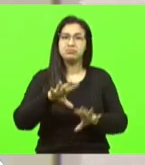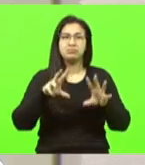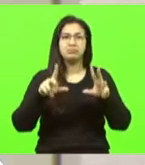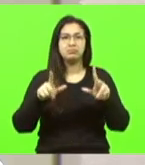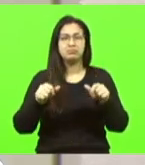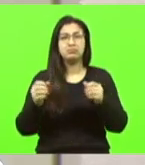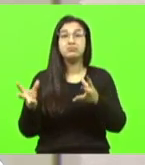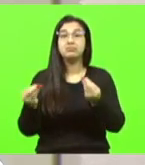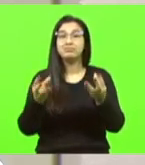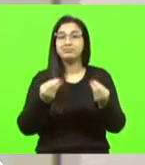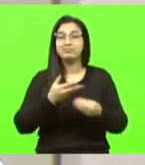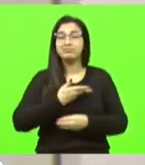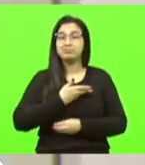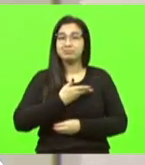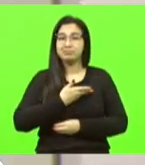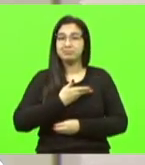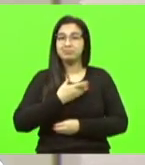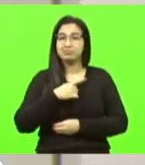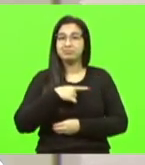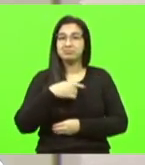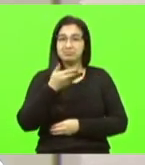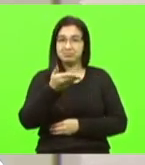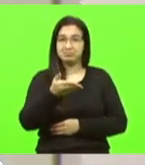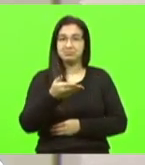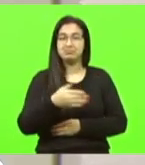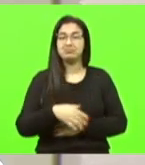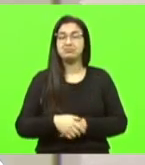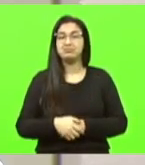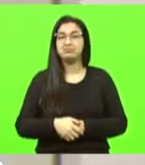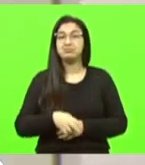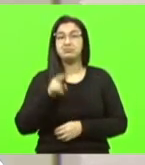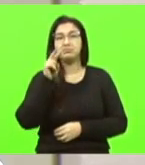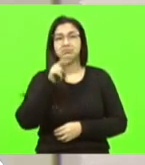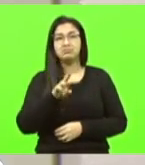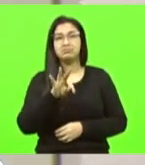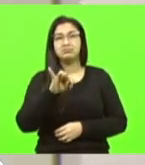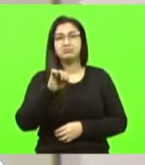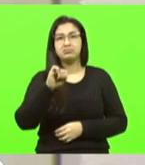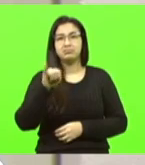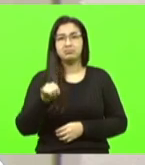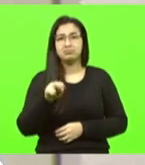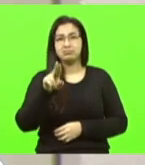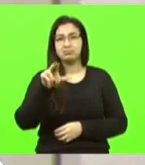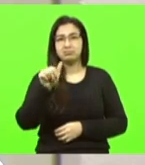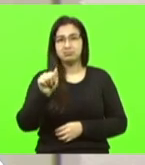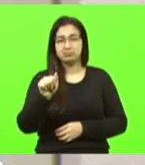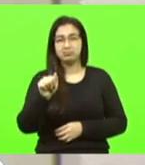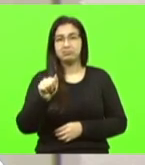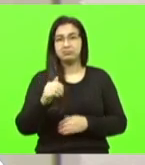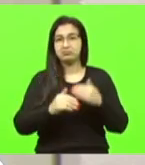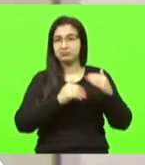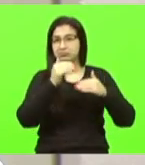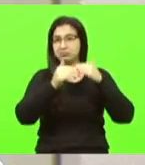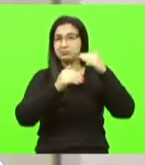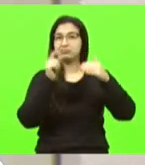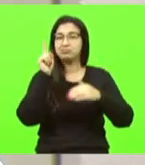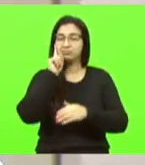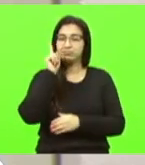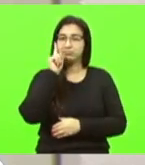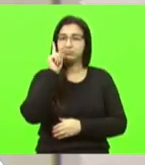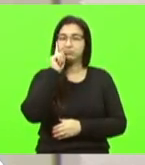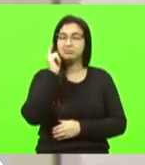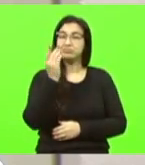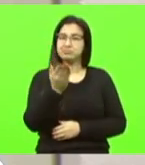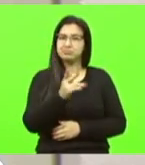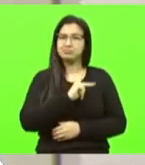amigos na cidade de Tijucas e vejo aquela cidade de Tijucas progredindo dia a dia e o senhor como